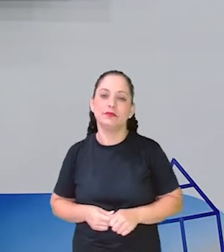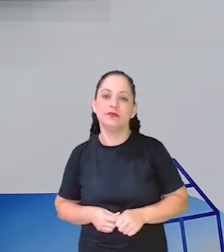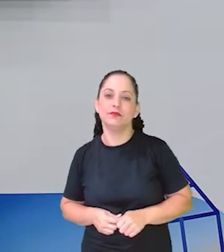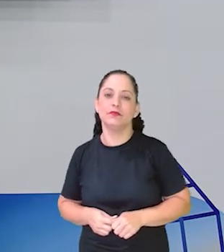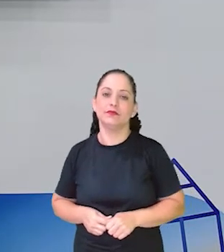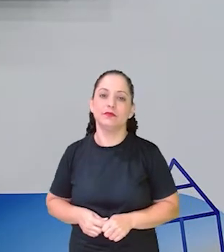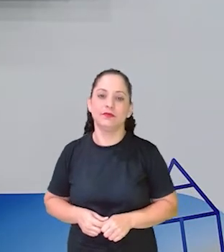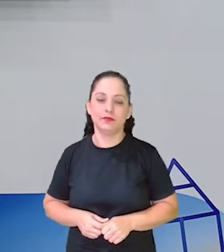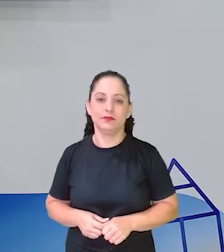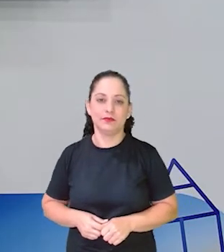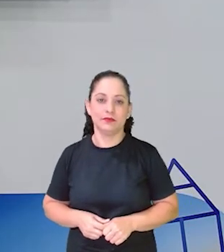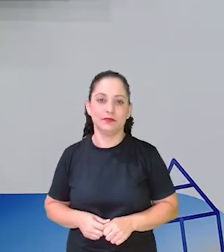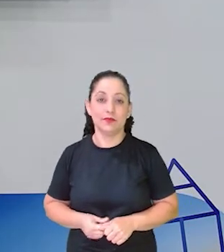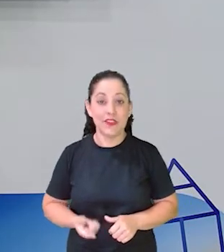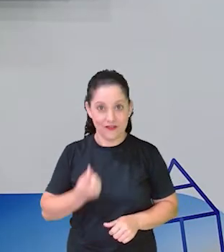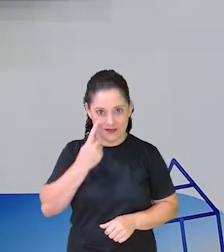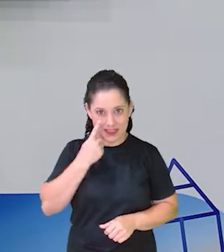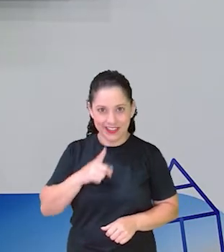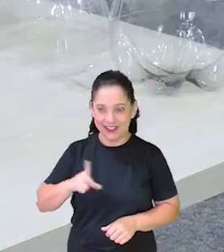Olha aqui